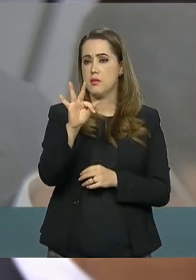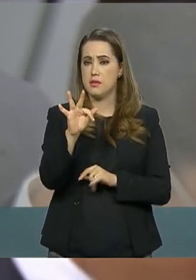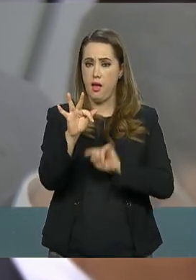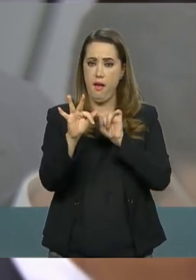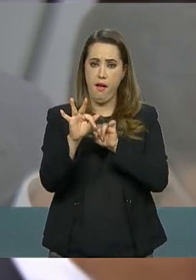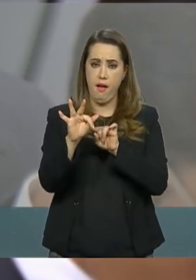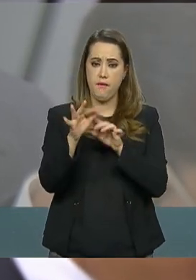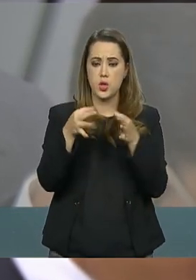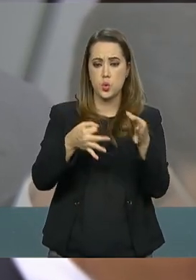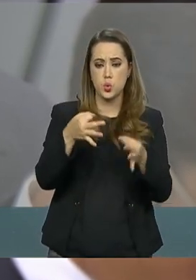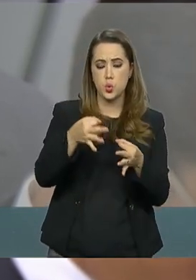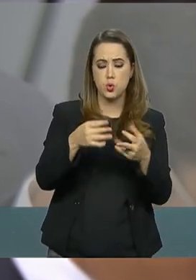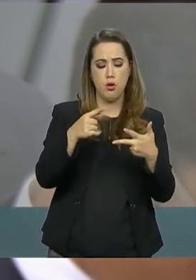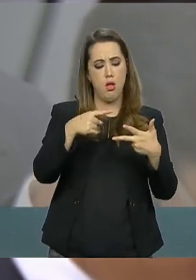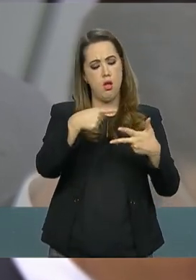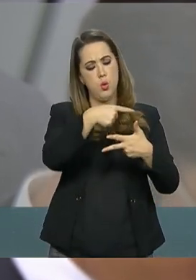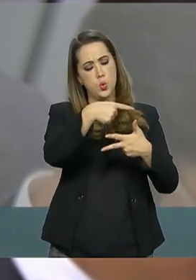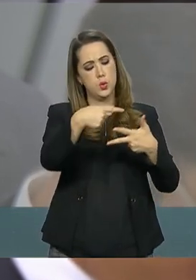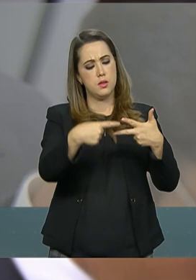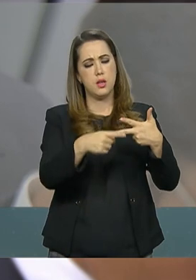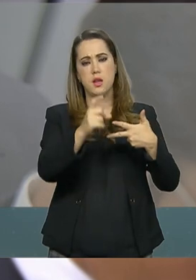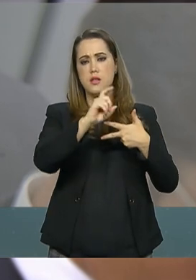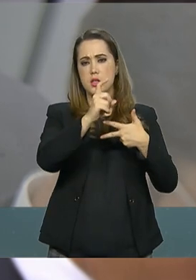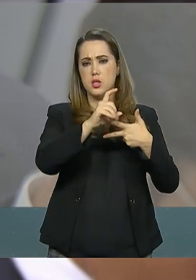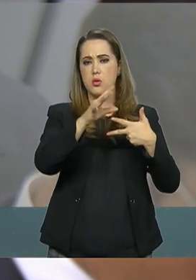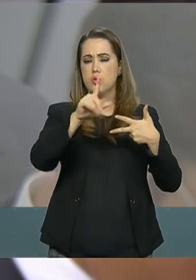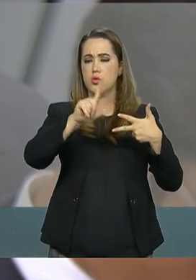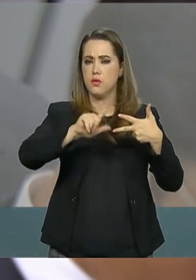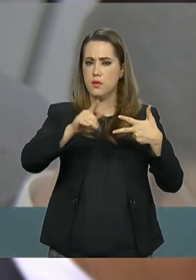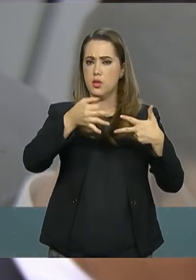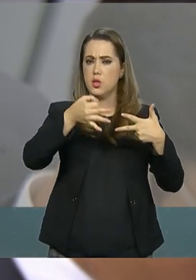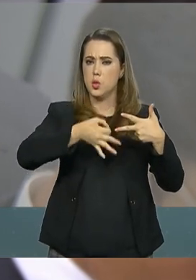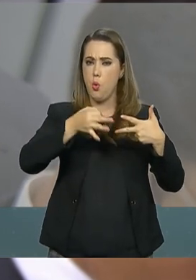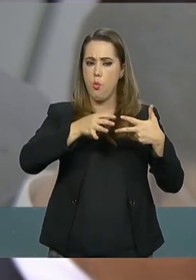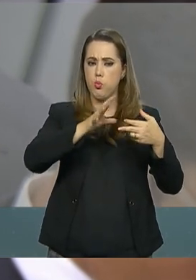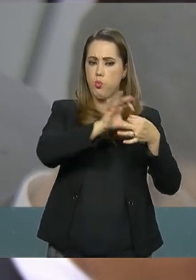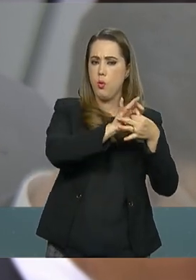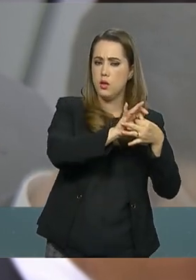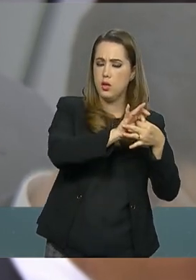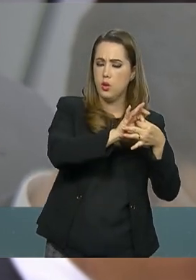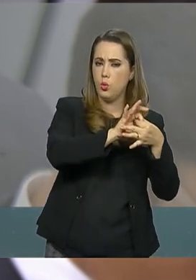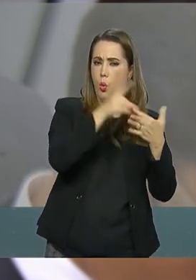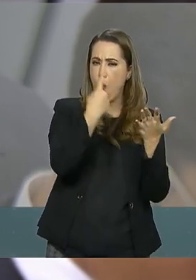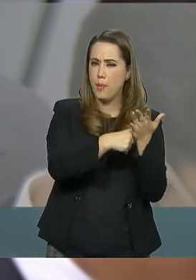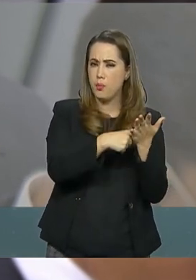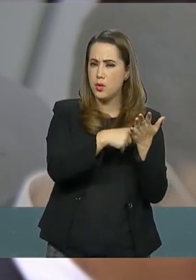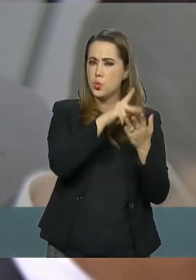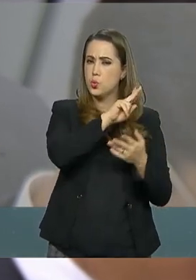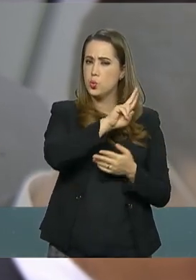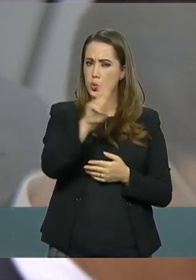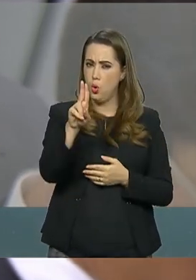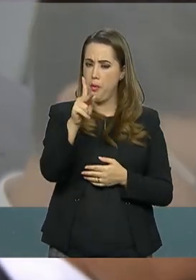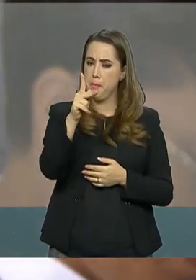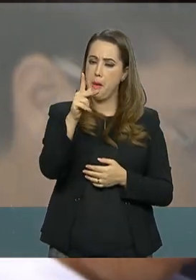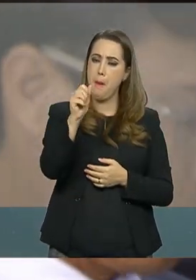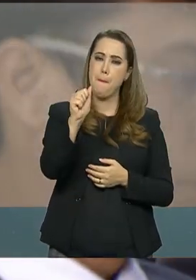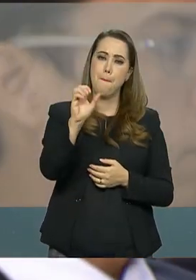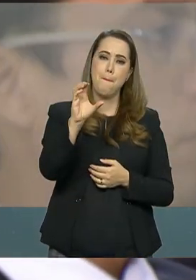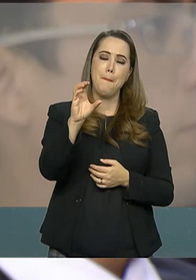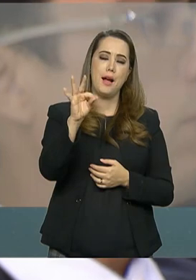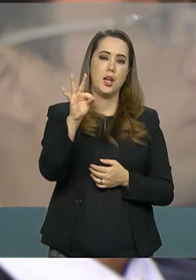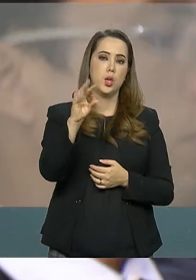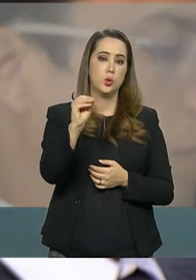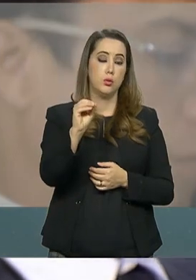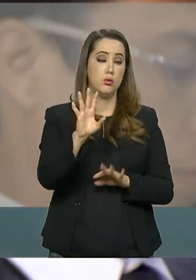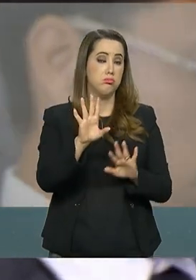entre o Judiciário Legislativo e o Executivo. A previsão era que seria, por volta do